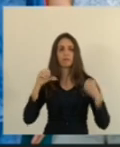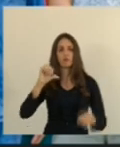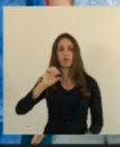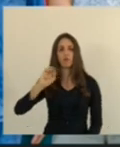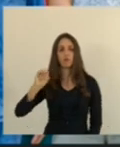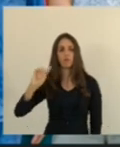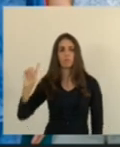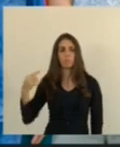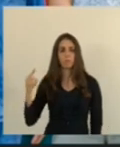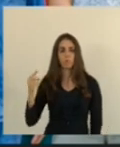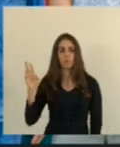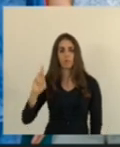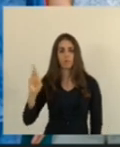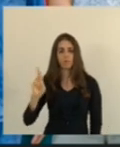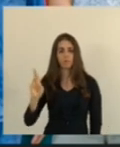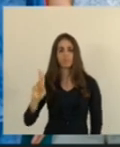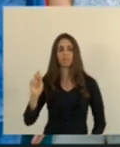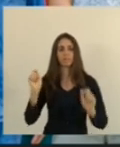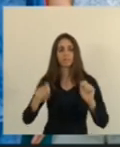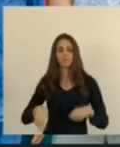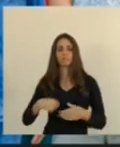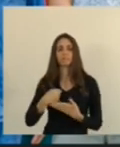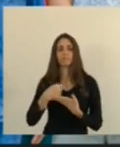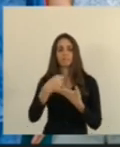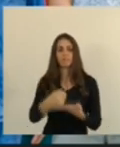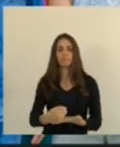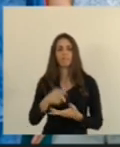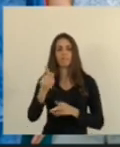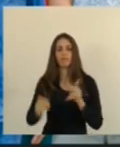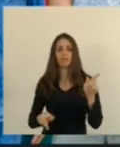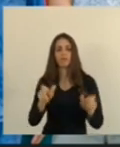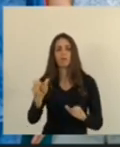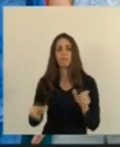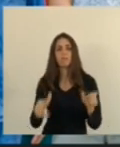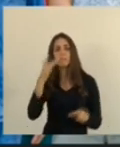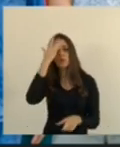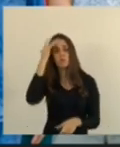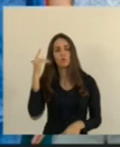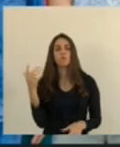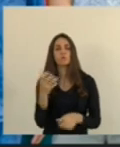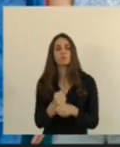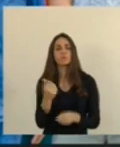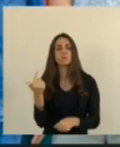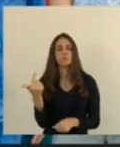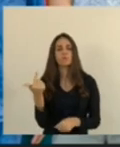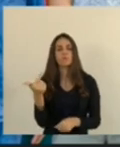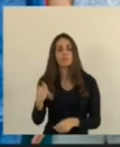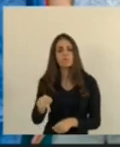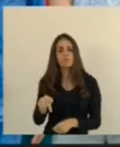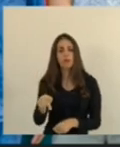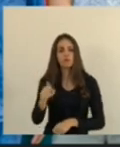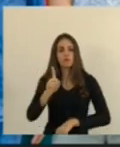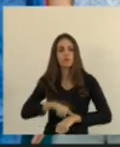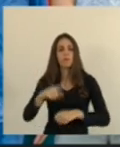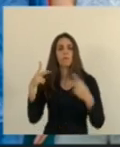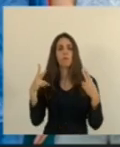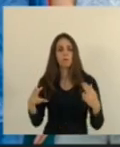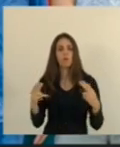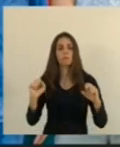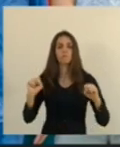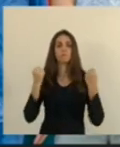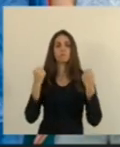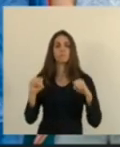mil possibilitará que 17 pessoas ao mesmo tempo pratiquem